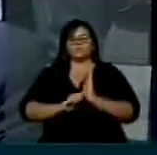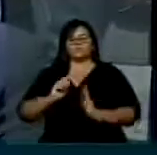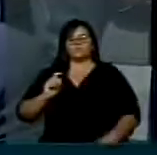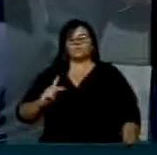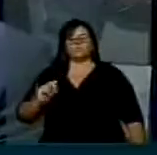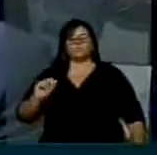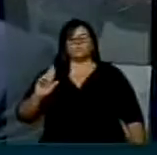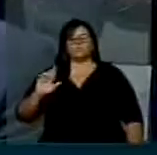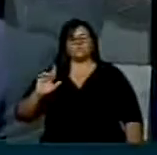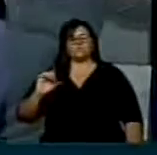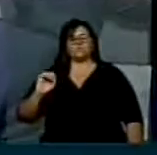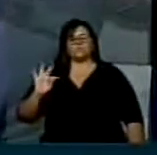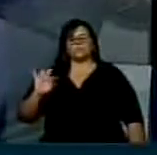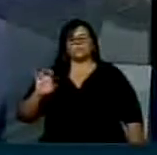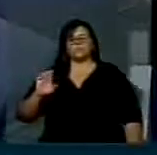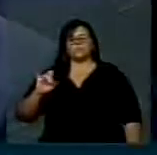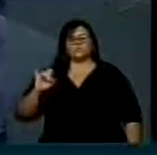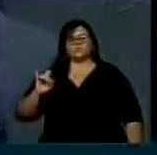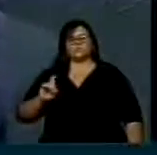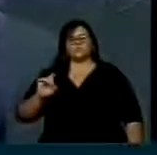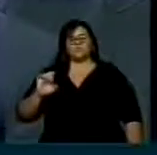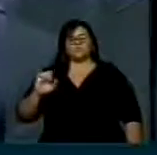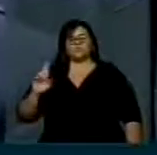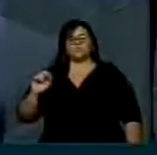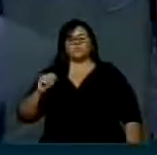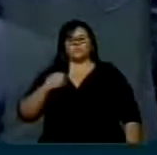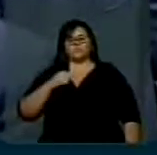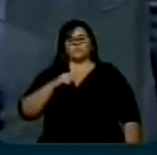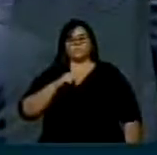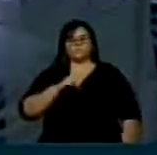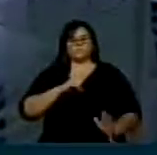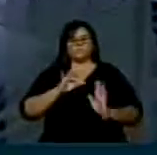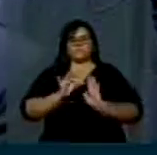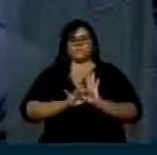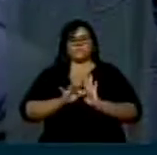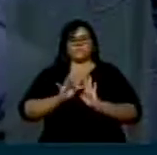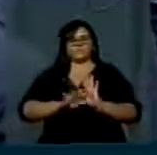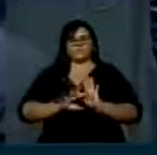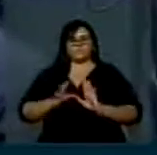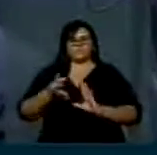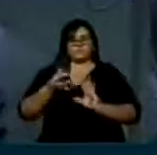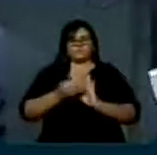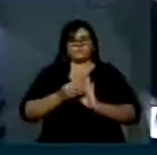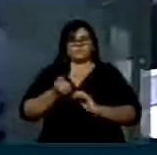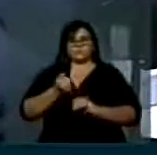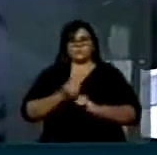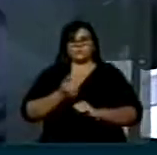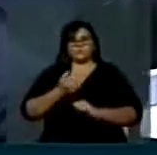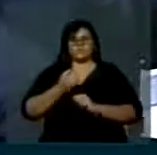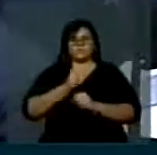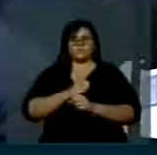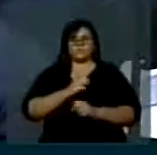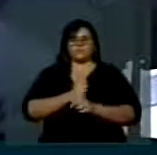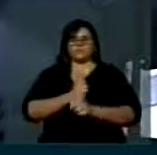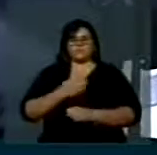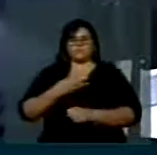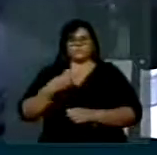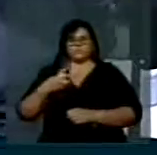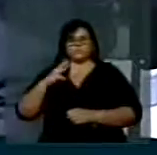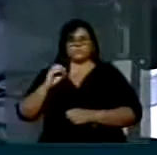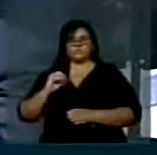eu tenho aqui em mãos a emenda aglutinativa substitutiva global. São 330 páginas,